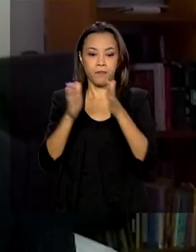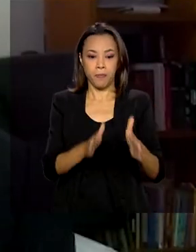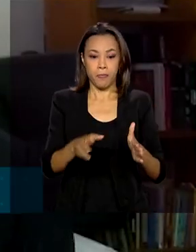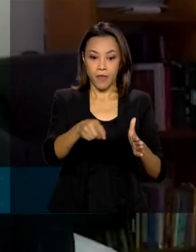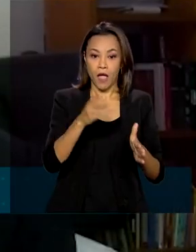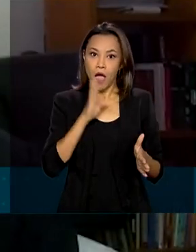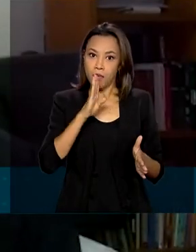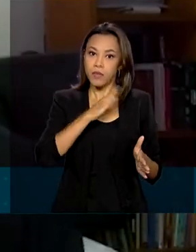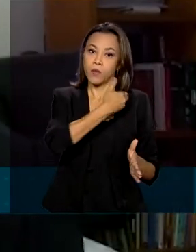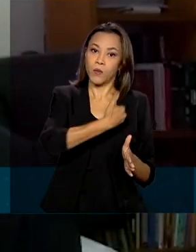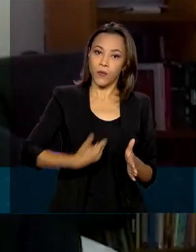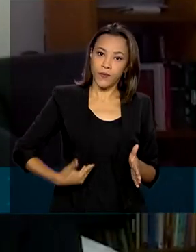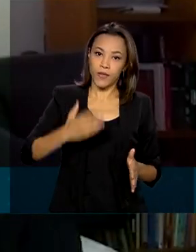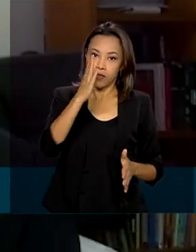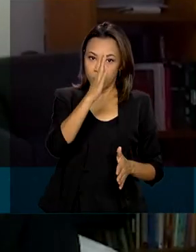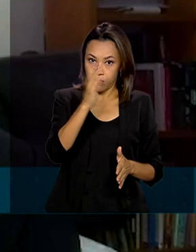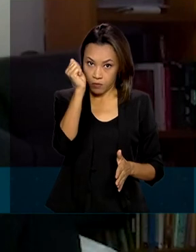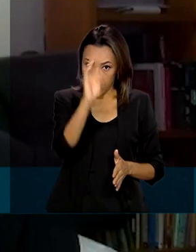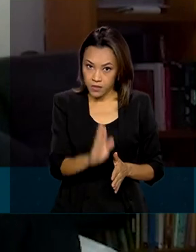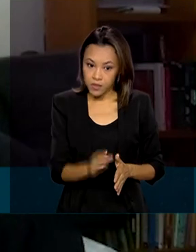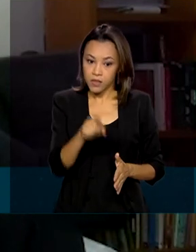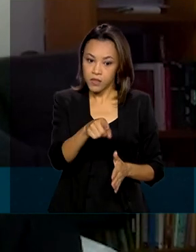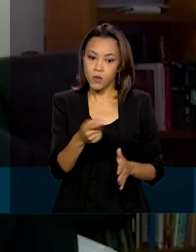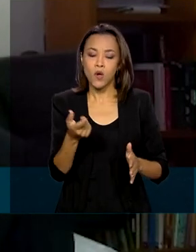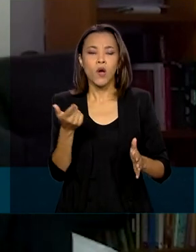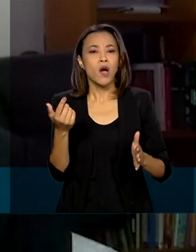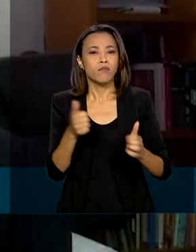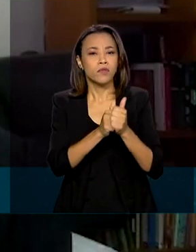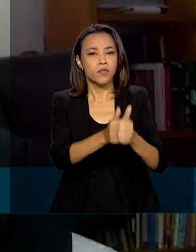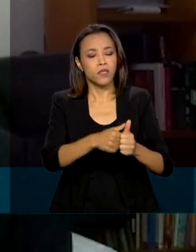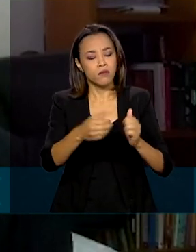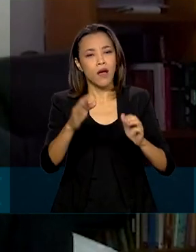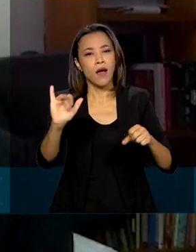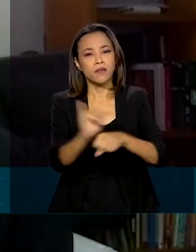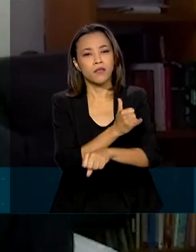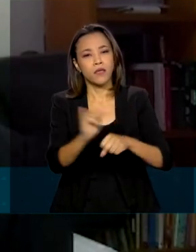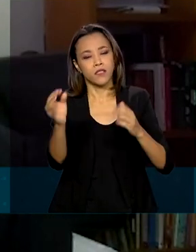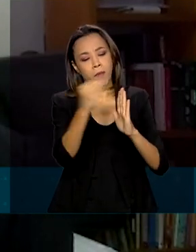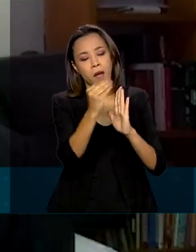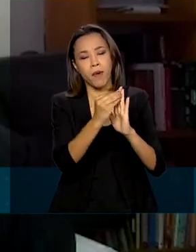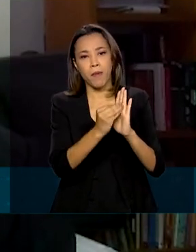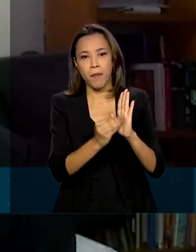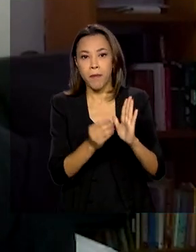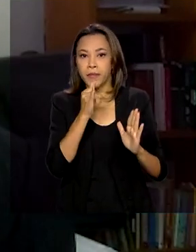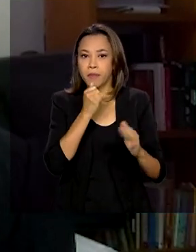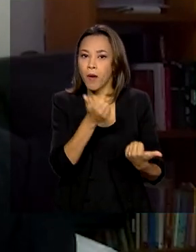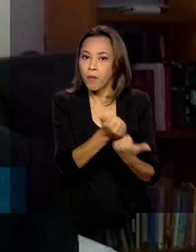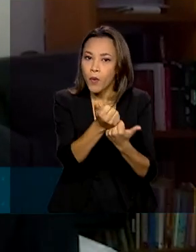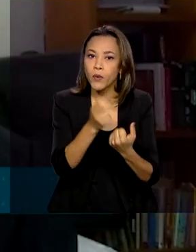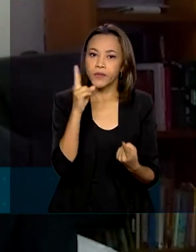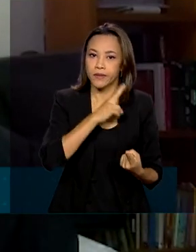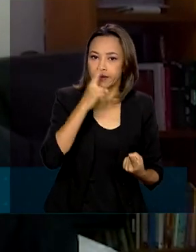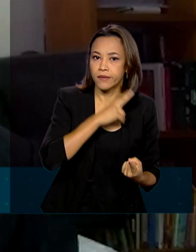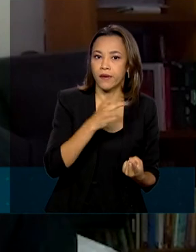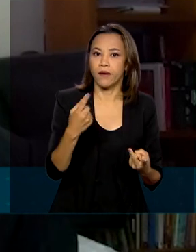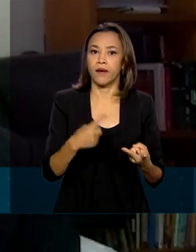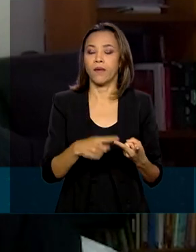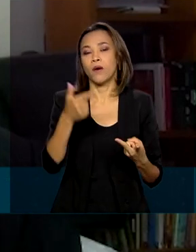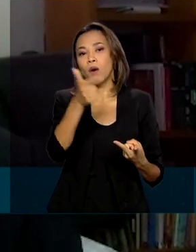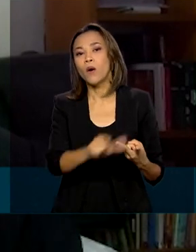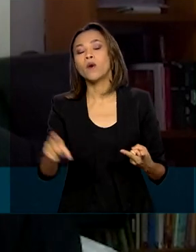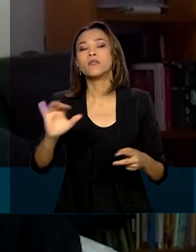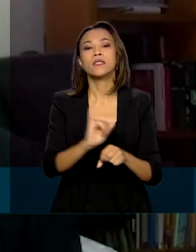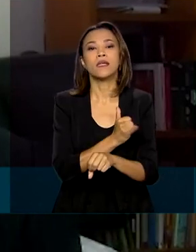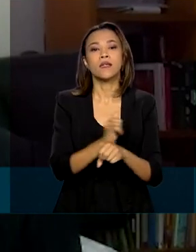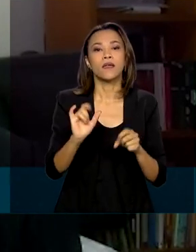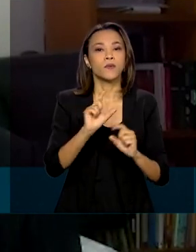brasileiro implementou as medidas não só do auxílio emergencial, como também medidas relacionadas